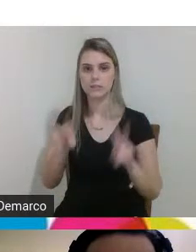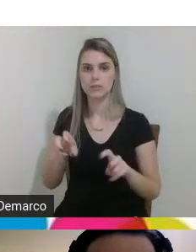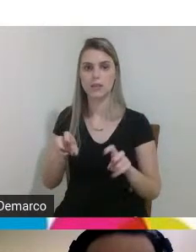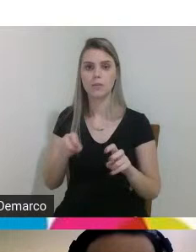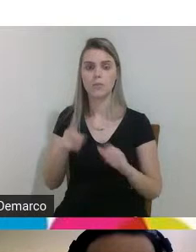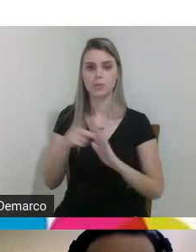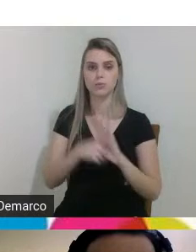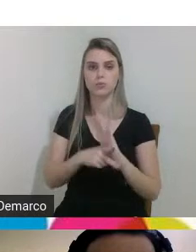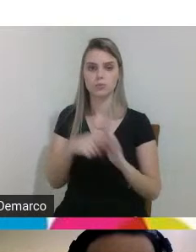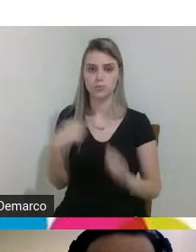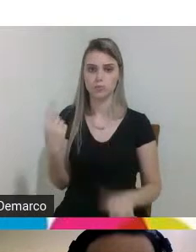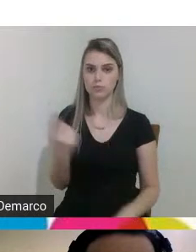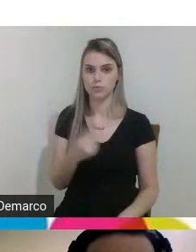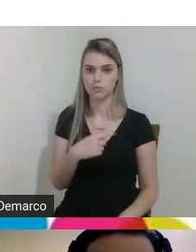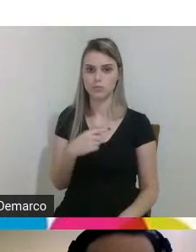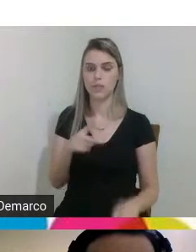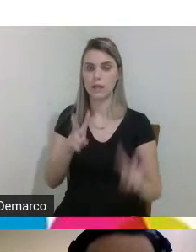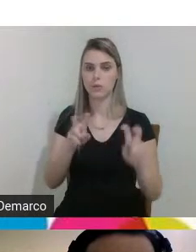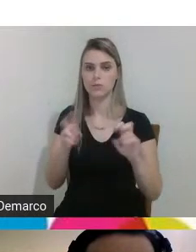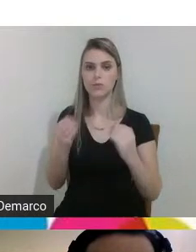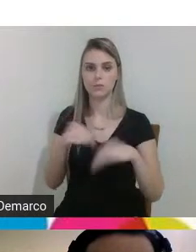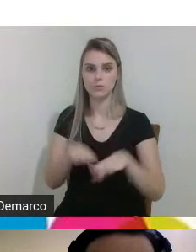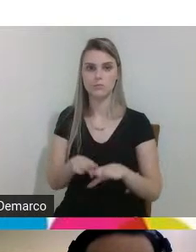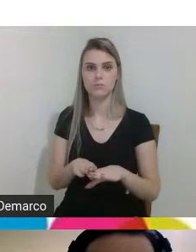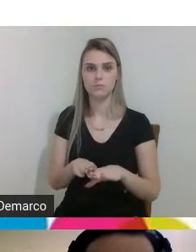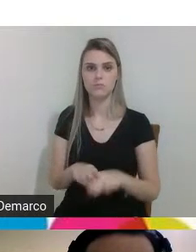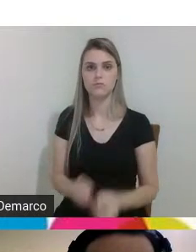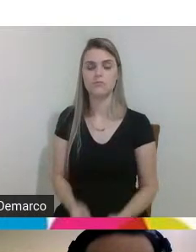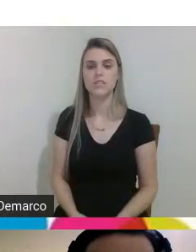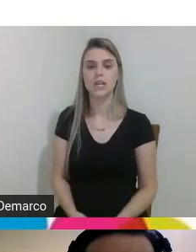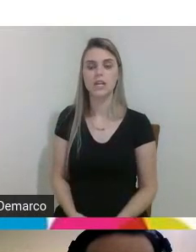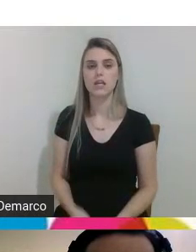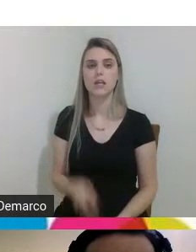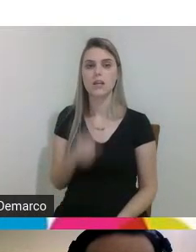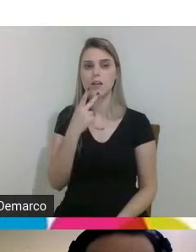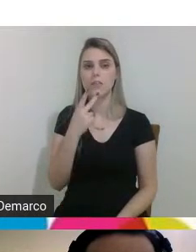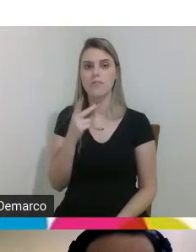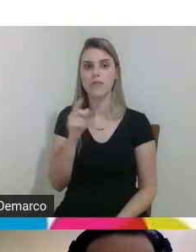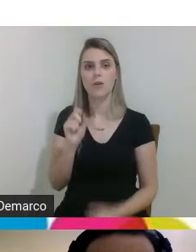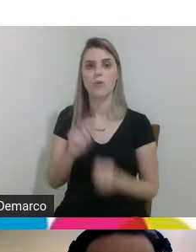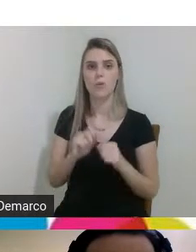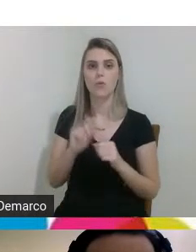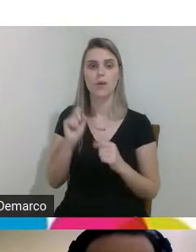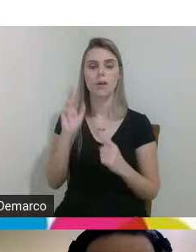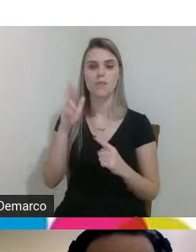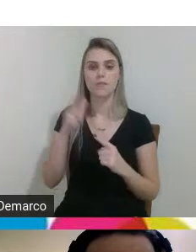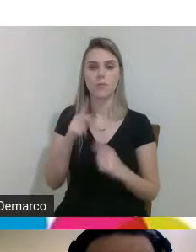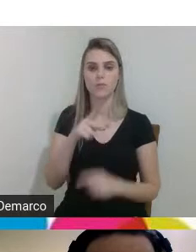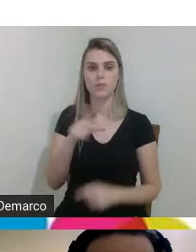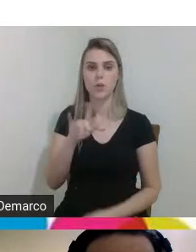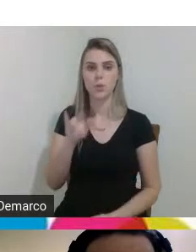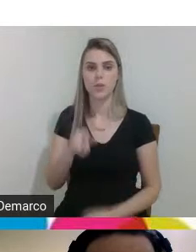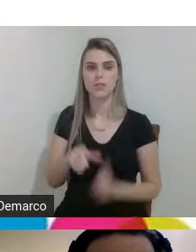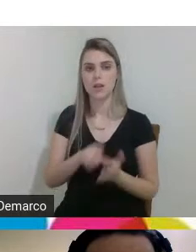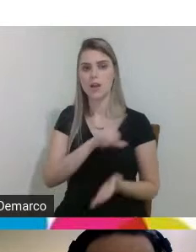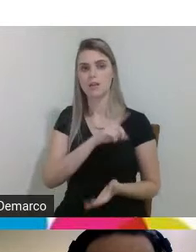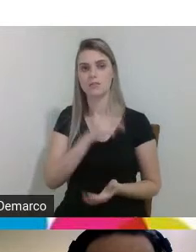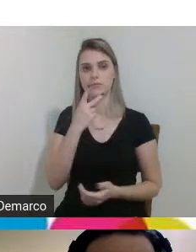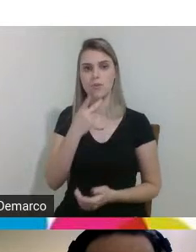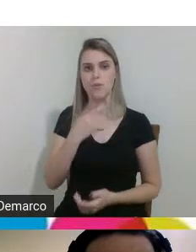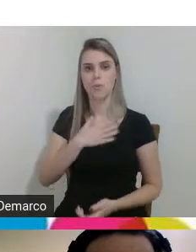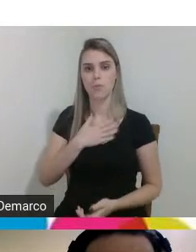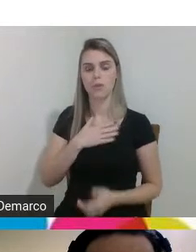projetos né o tema da inclusão e aqui eu faço uma referência então ao professor Luiz que me antecedeu na coordenação de curso